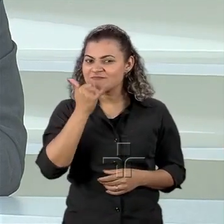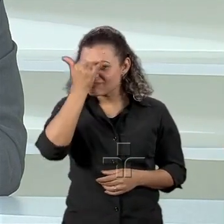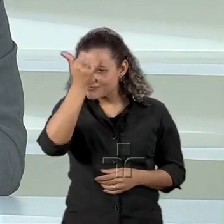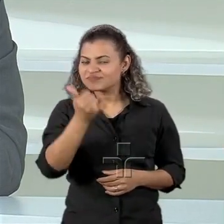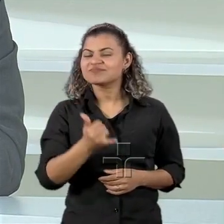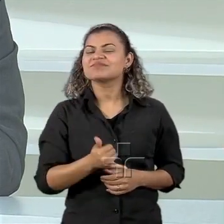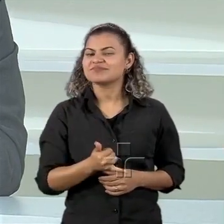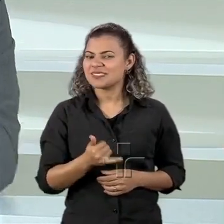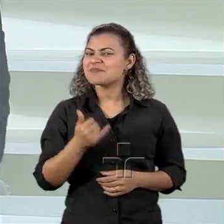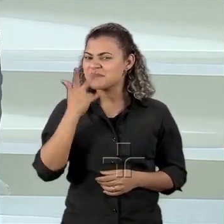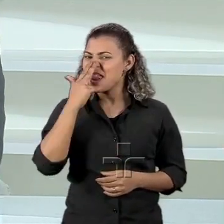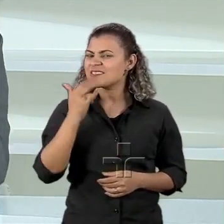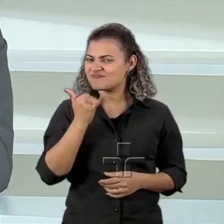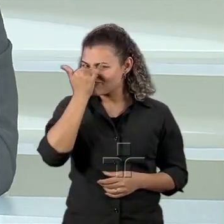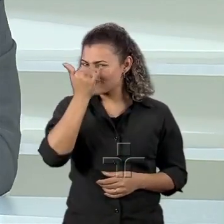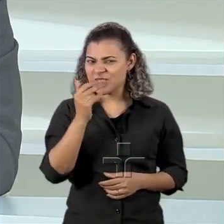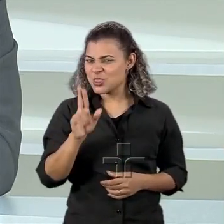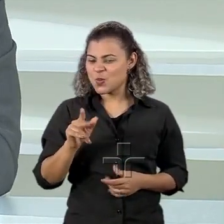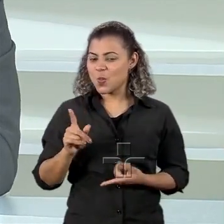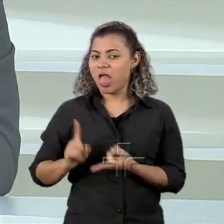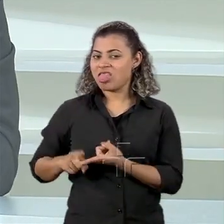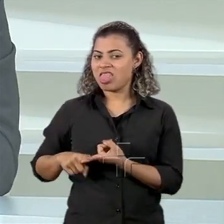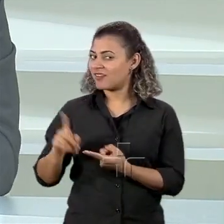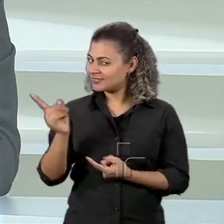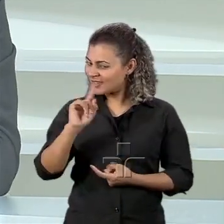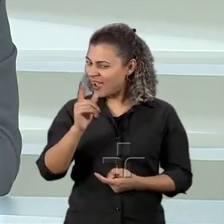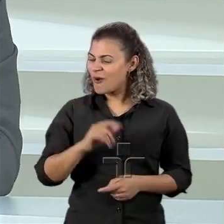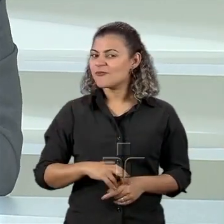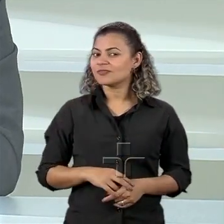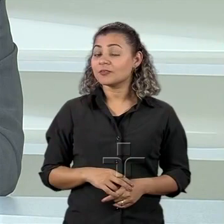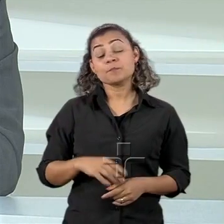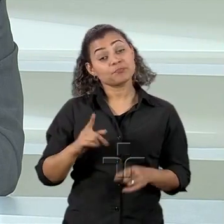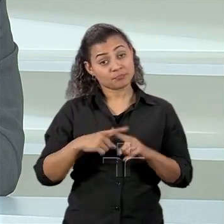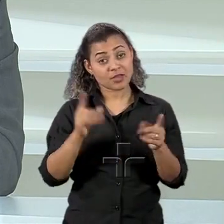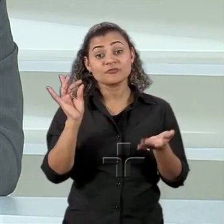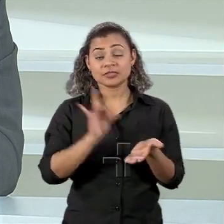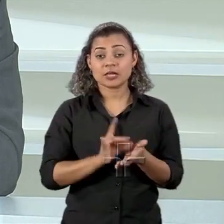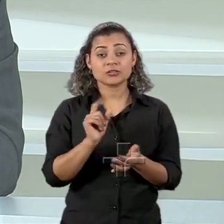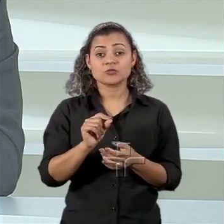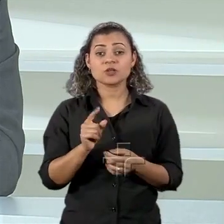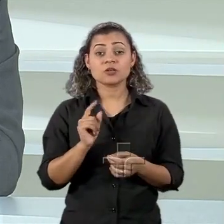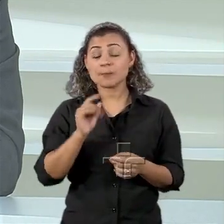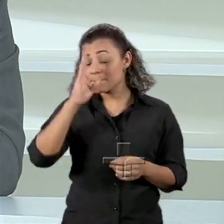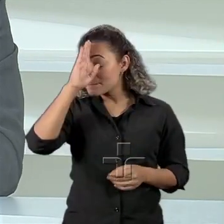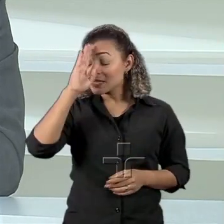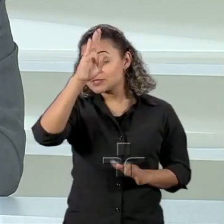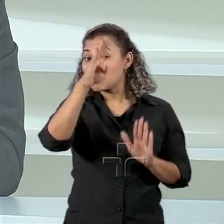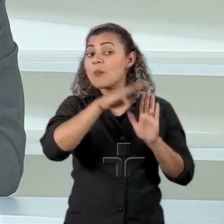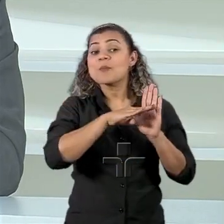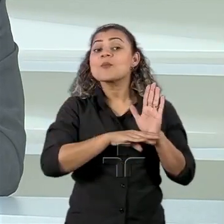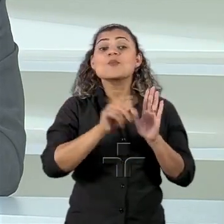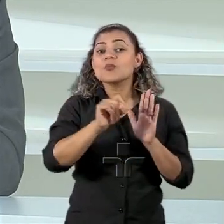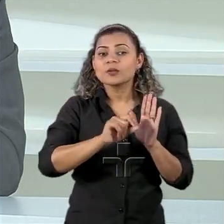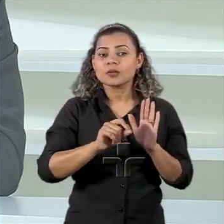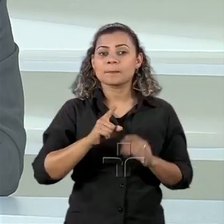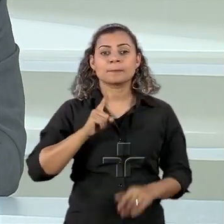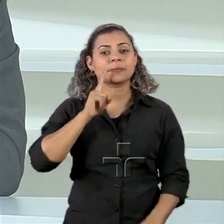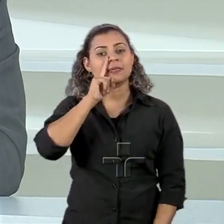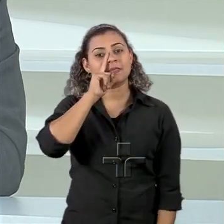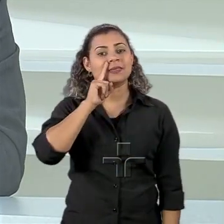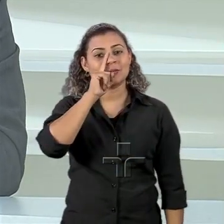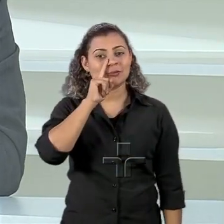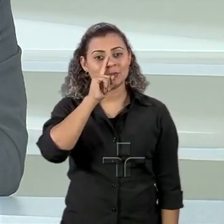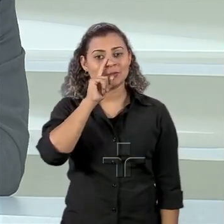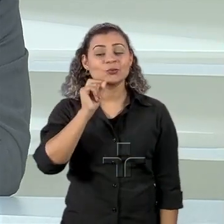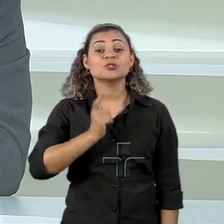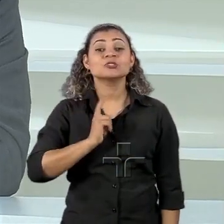para a grafe. Mas pelo menos ele, nesse ponto, ele tocou uma questão fundamental, quer dizer, o risco de